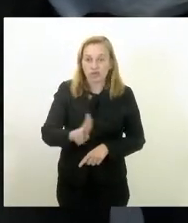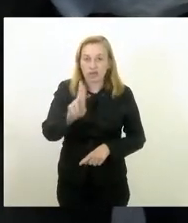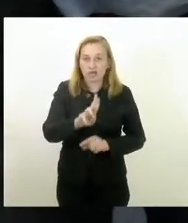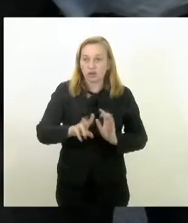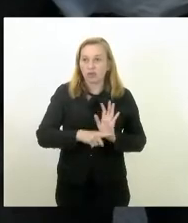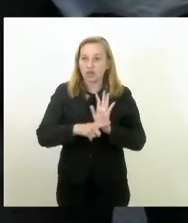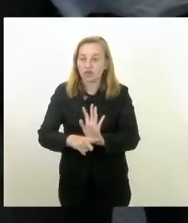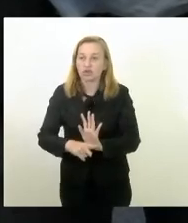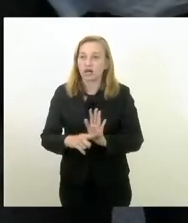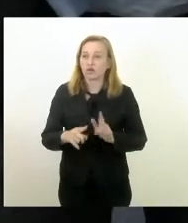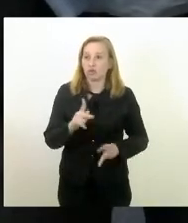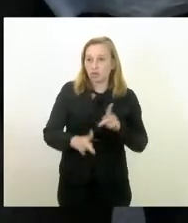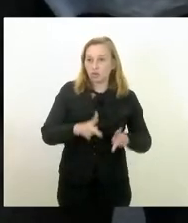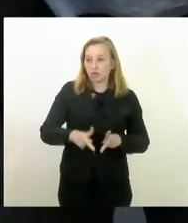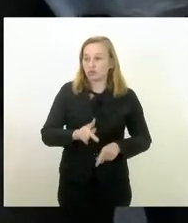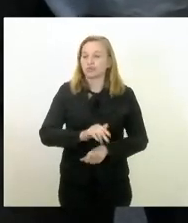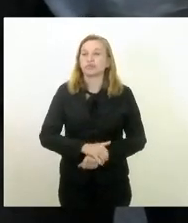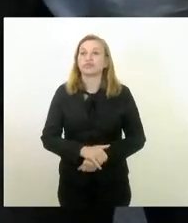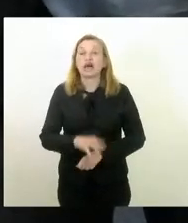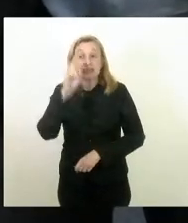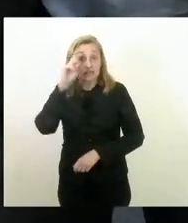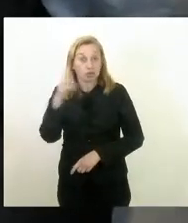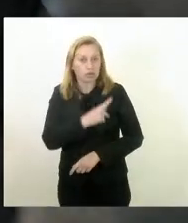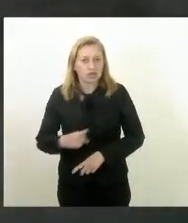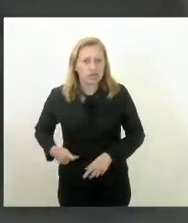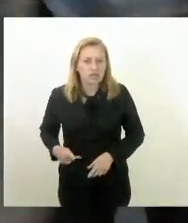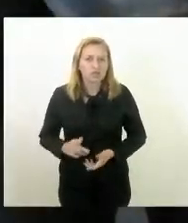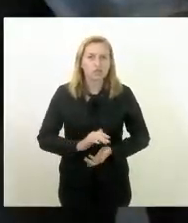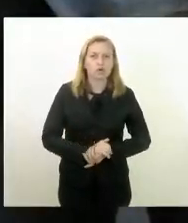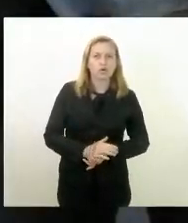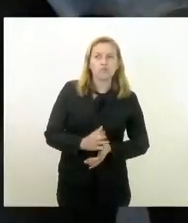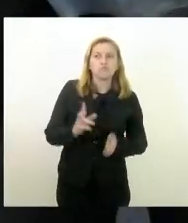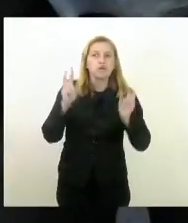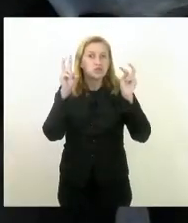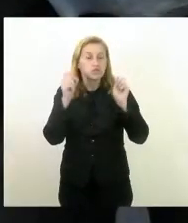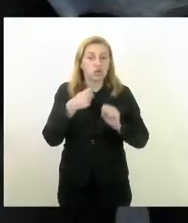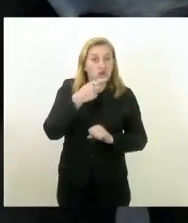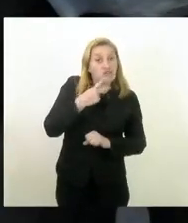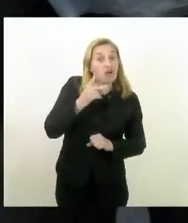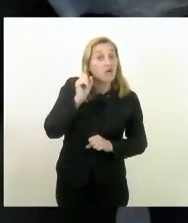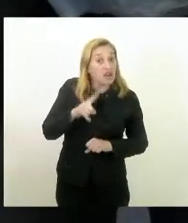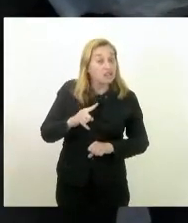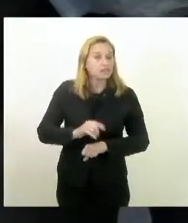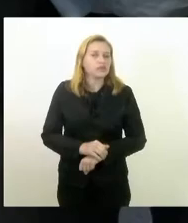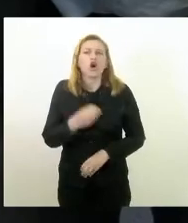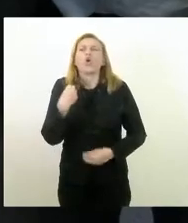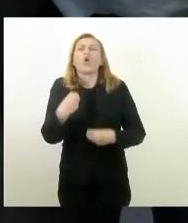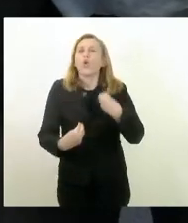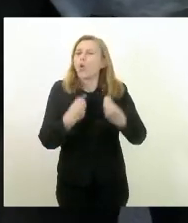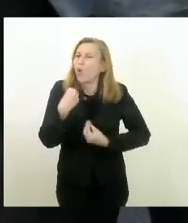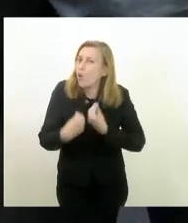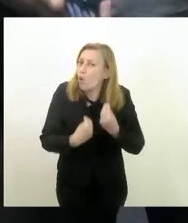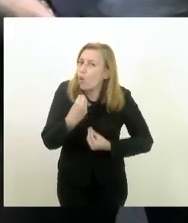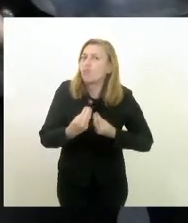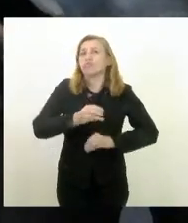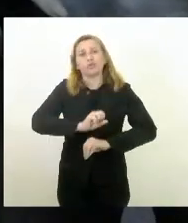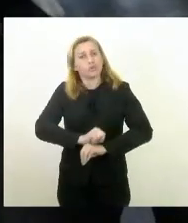população senhor presidente a questão que eu coloco é o seguinte como é que vai